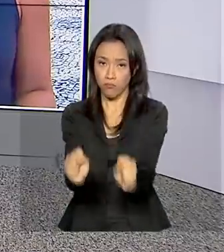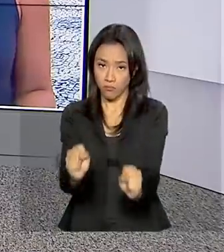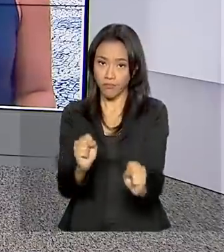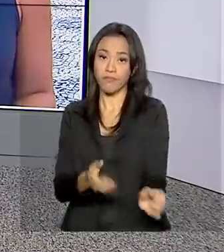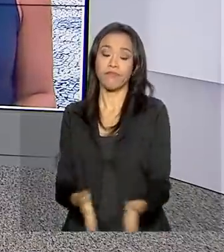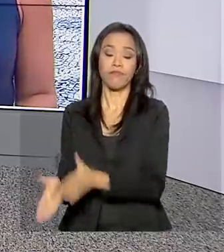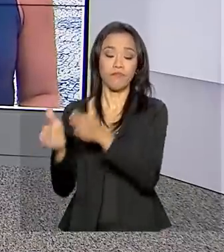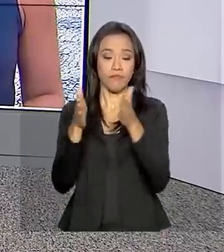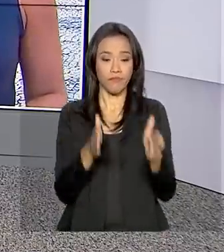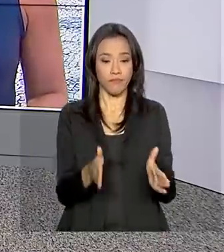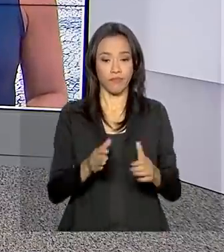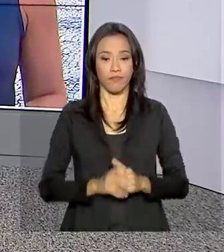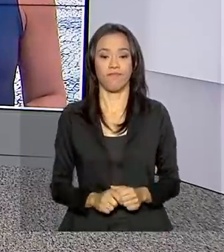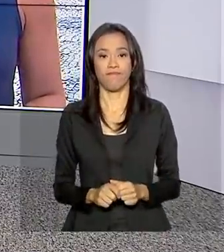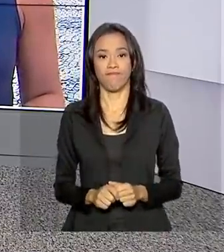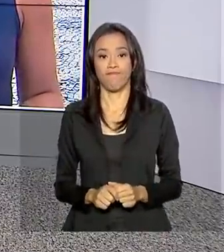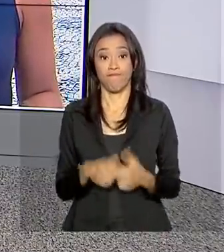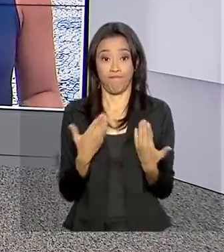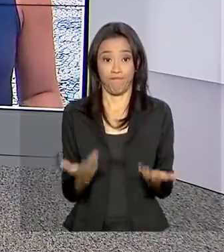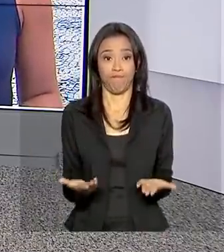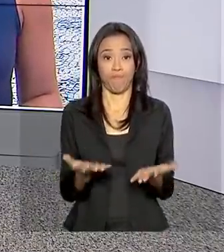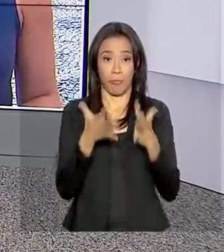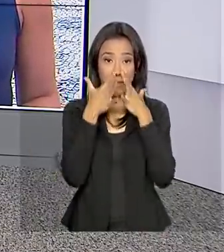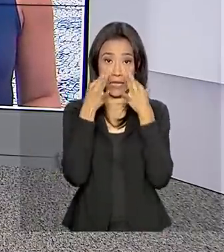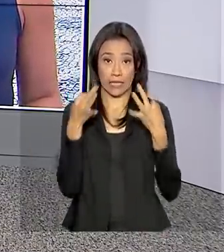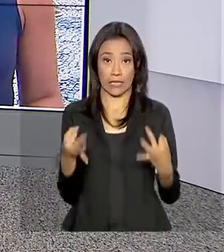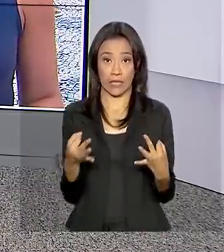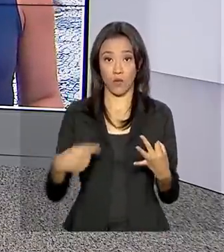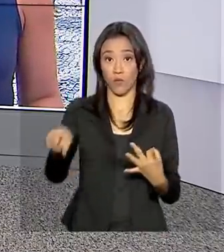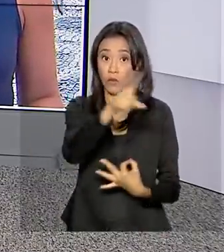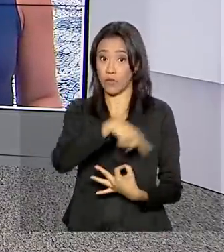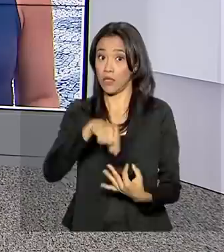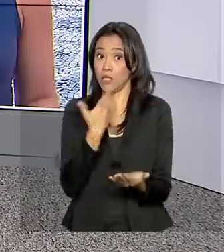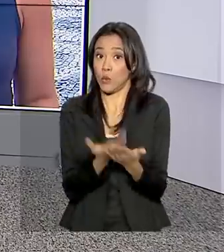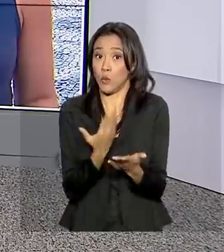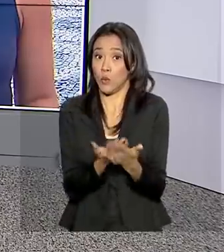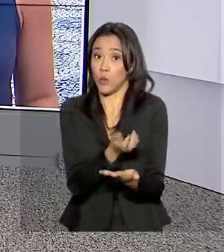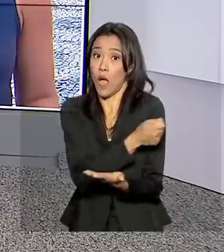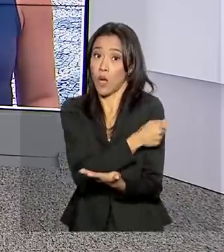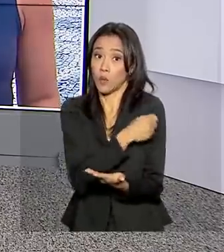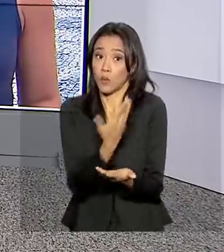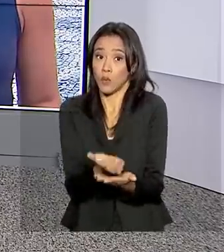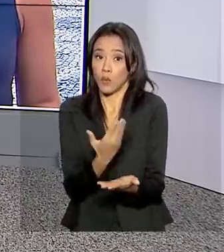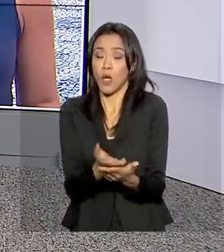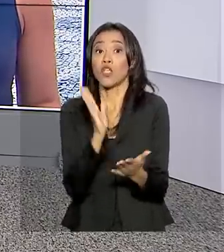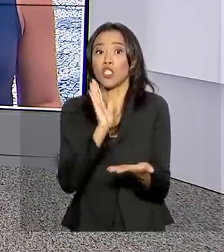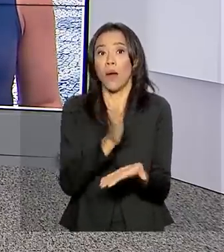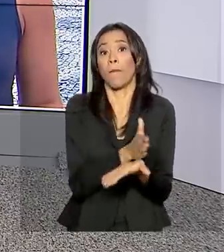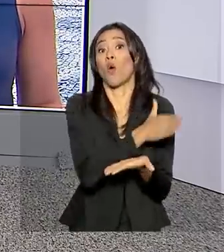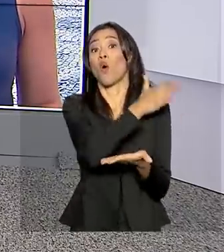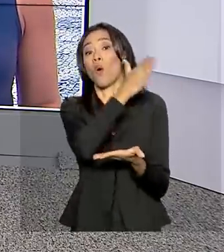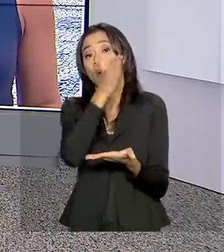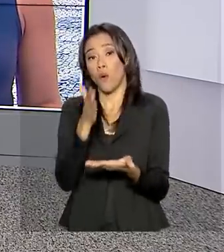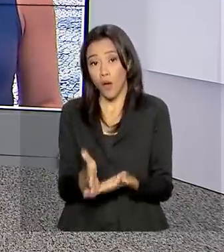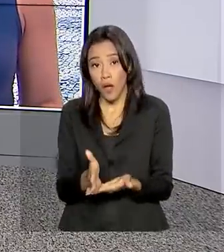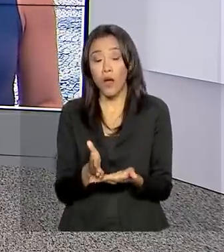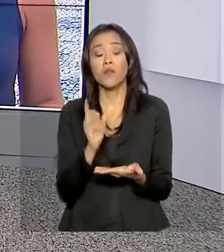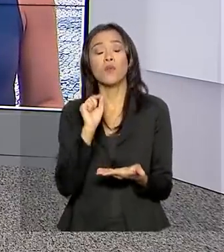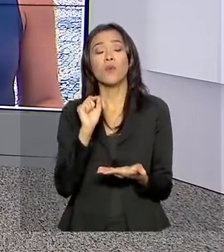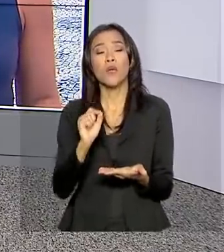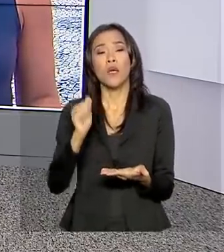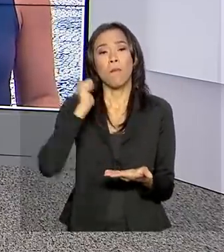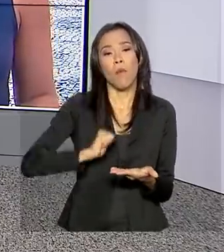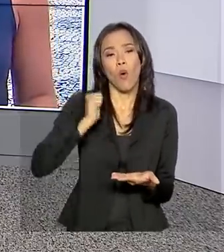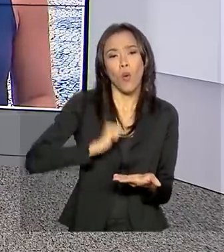Obrigada, Ricardo. Bom, e atenção estudantes. Foi prorrogado o prazo final para bolsas remanescentes do